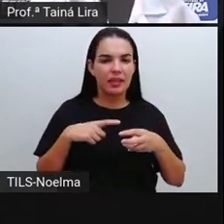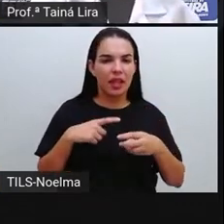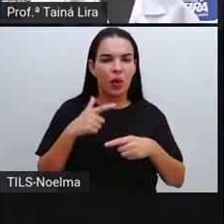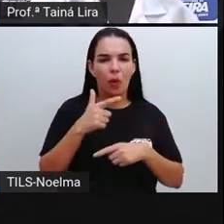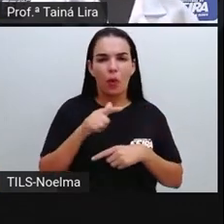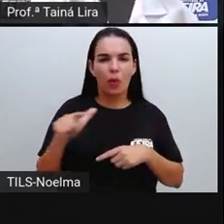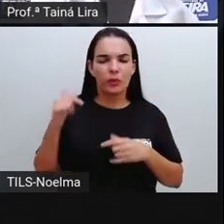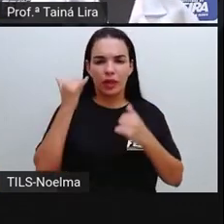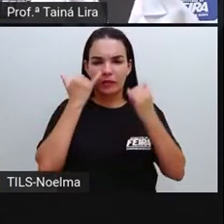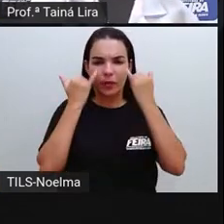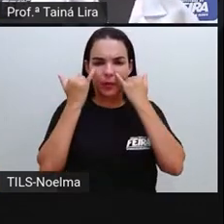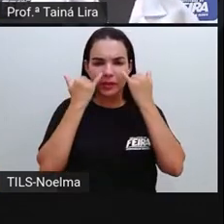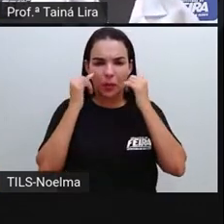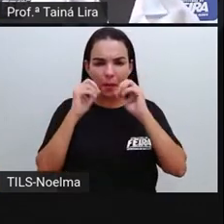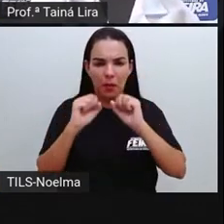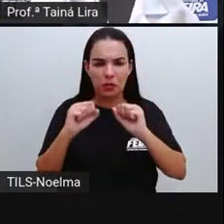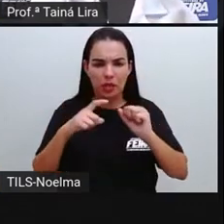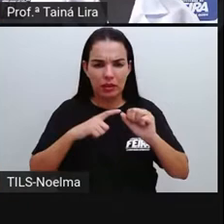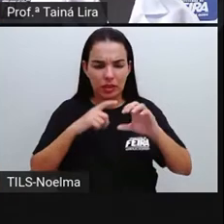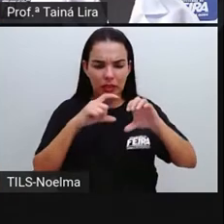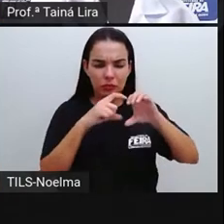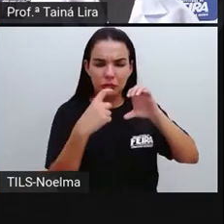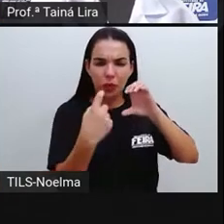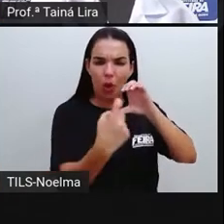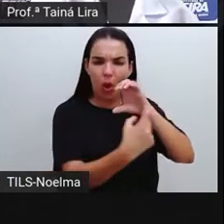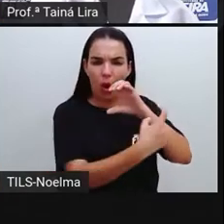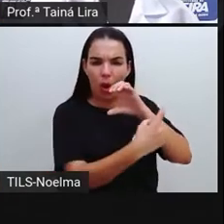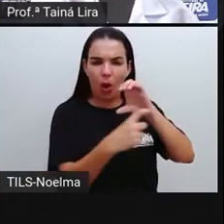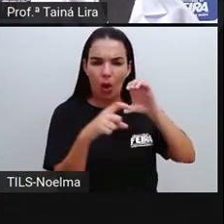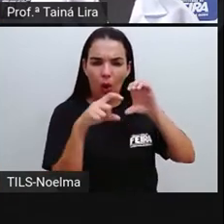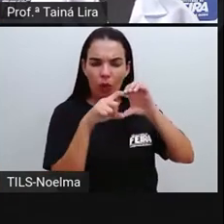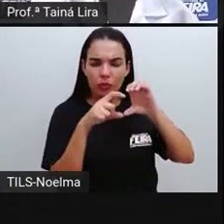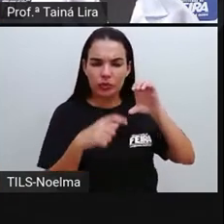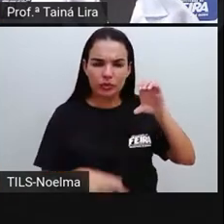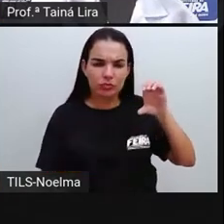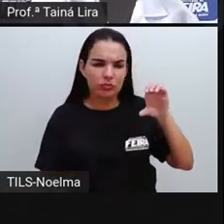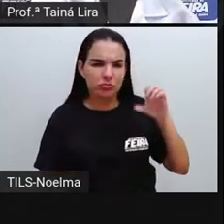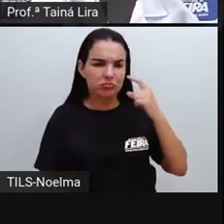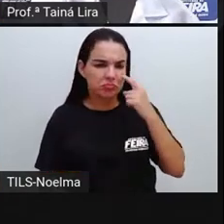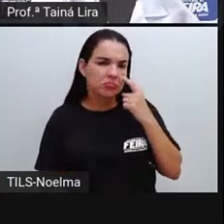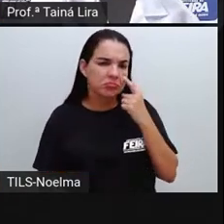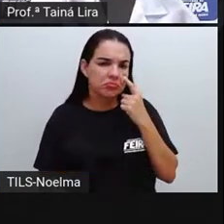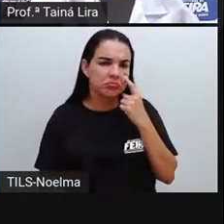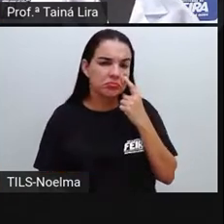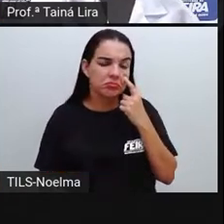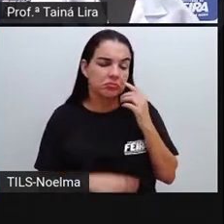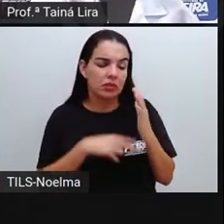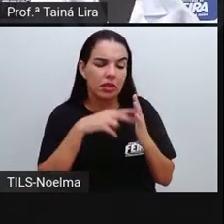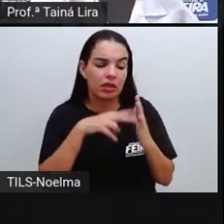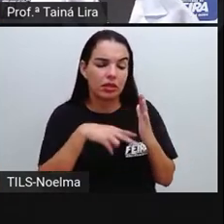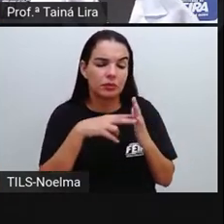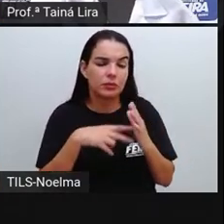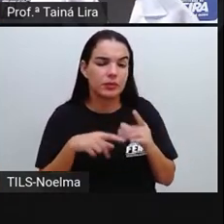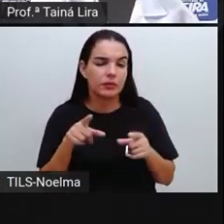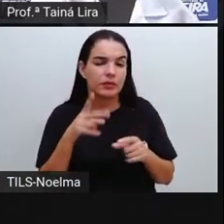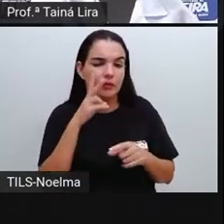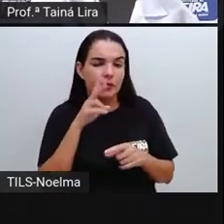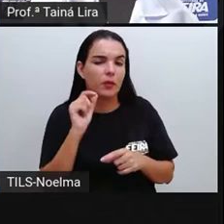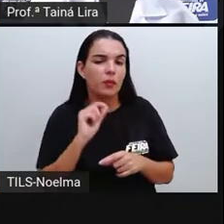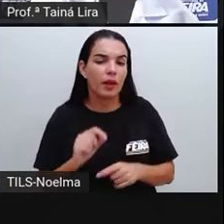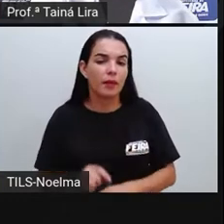mais que a gente pode ver quando a gente faz aí a leitura das embalagens?